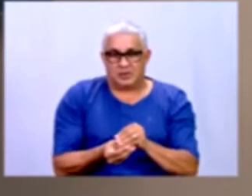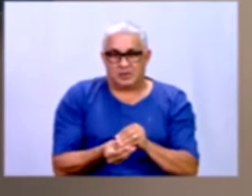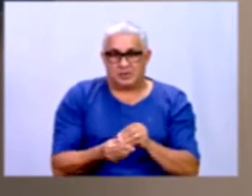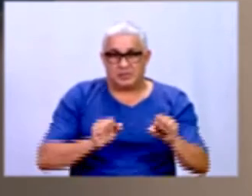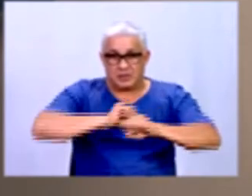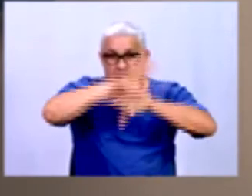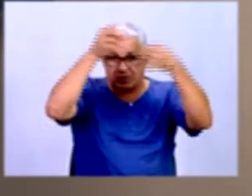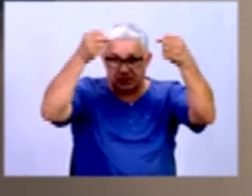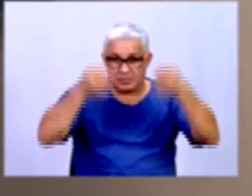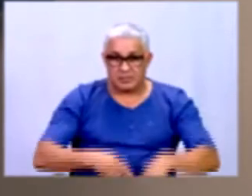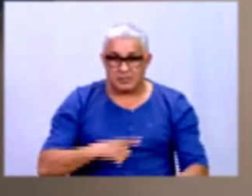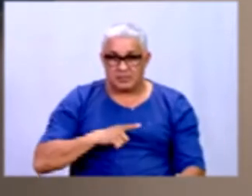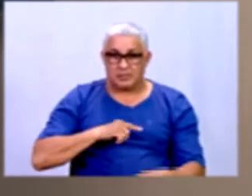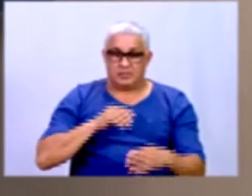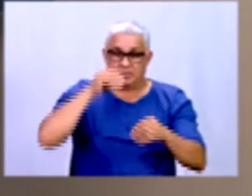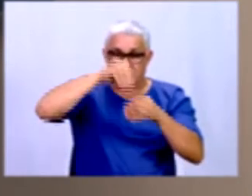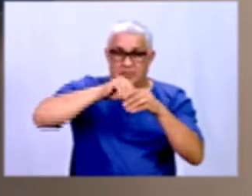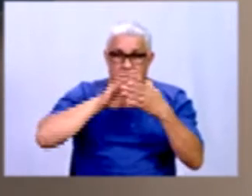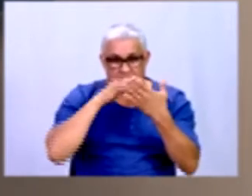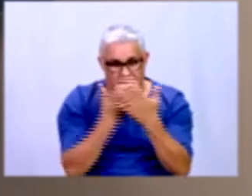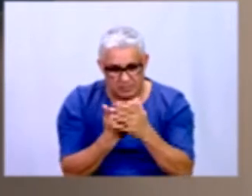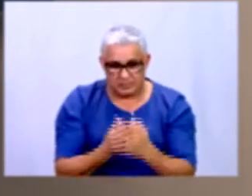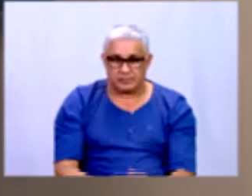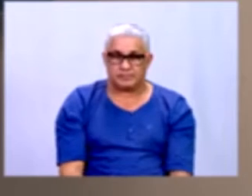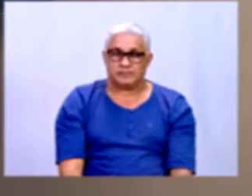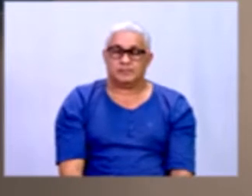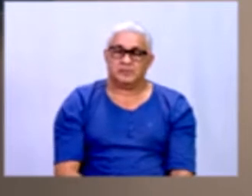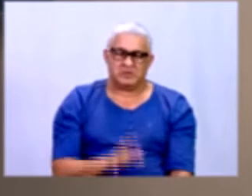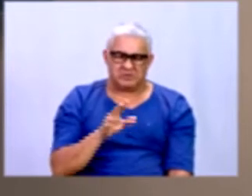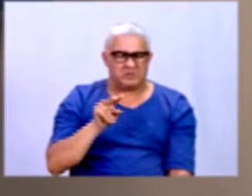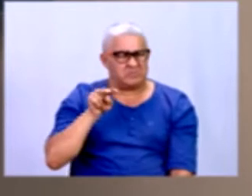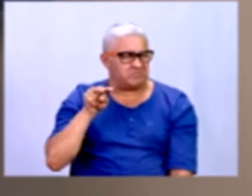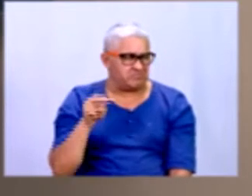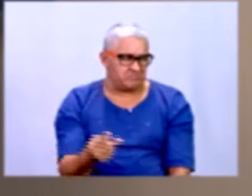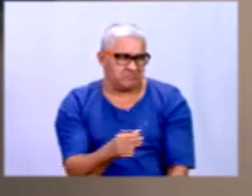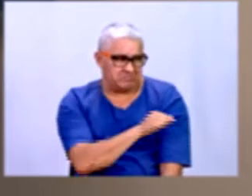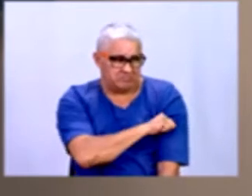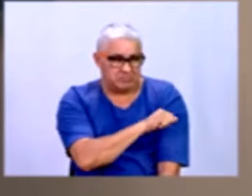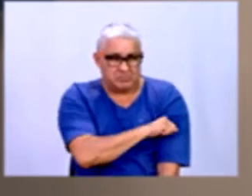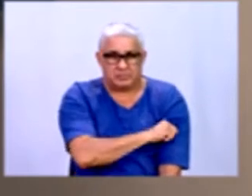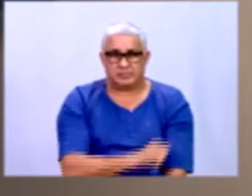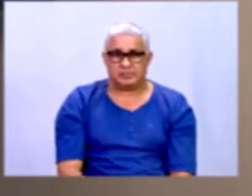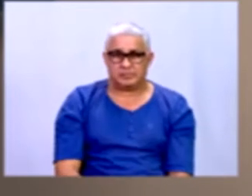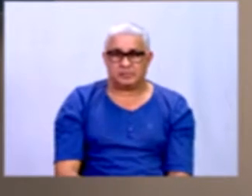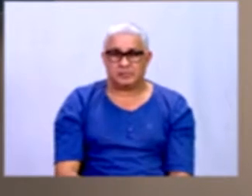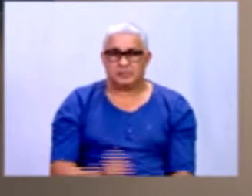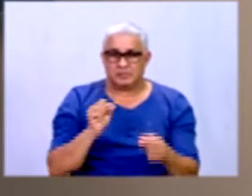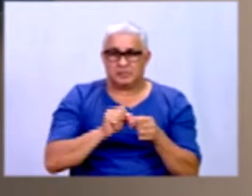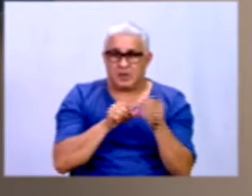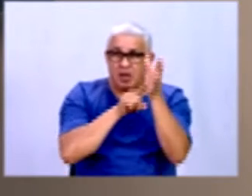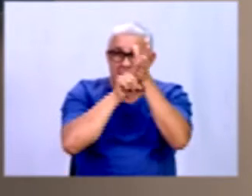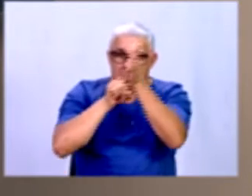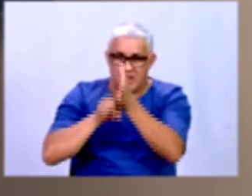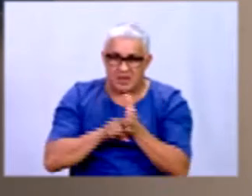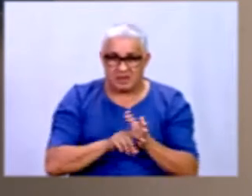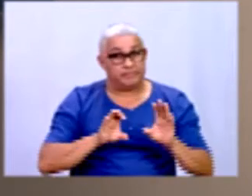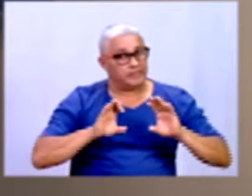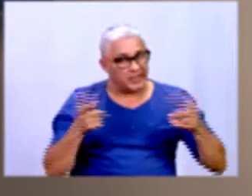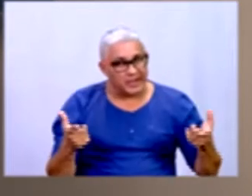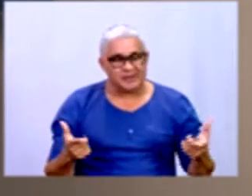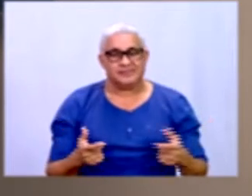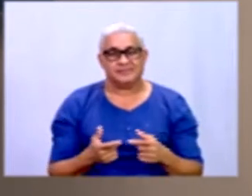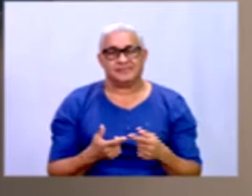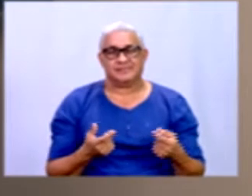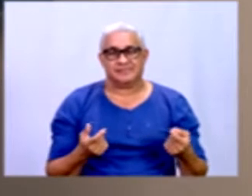claro, a gente está numa escola com 2 mil alunos e a gente vai fazer uma pesquisa. Logicamente que a gente não